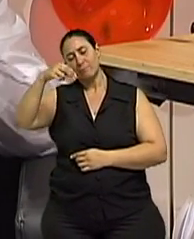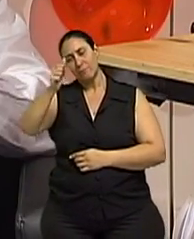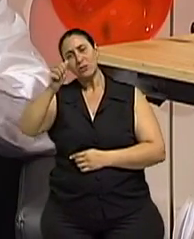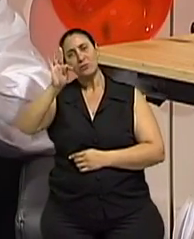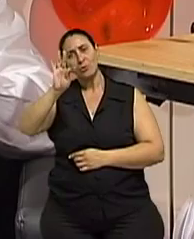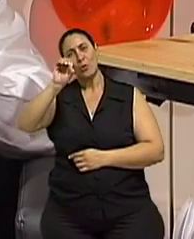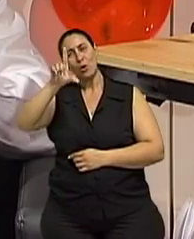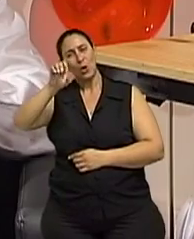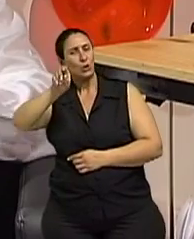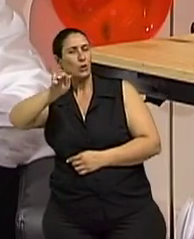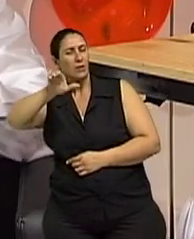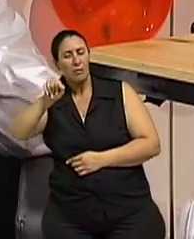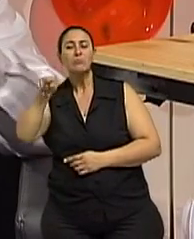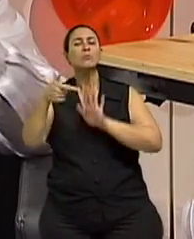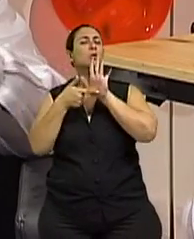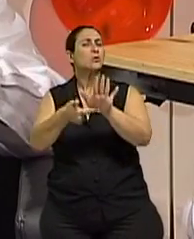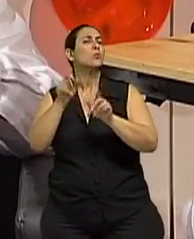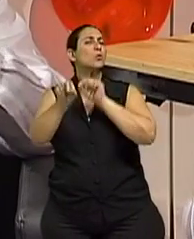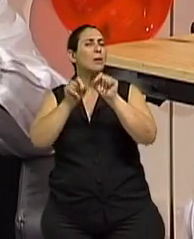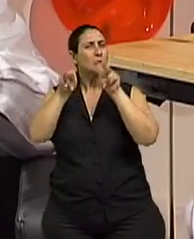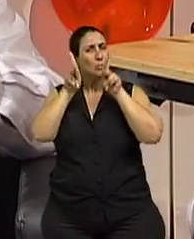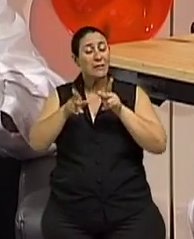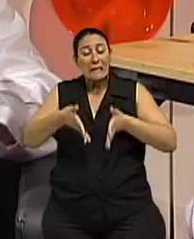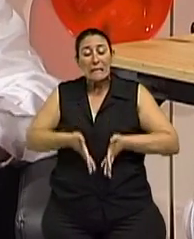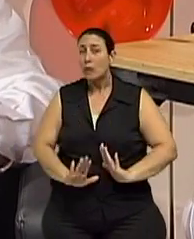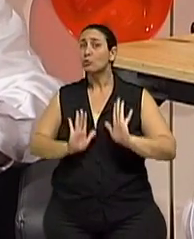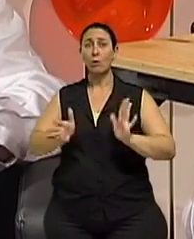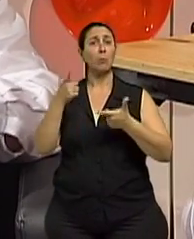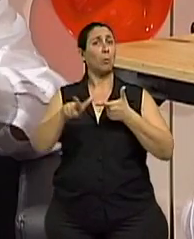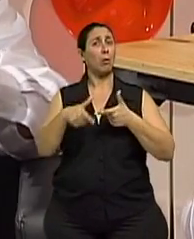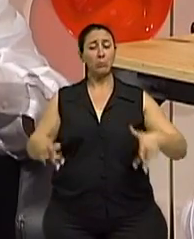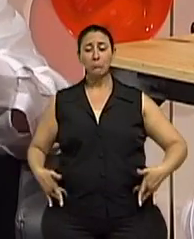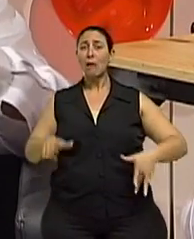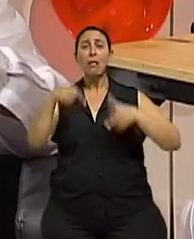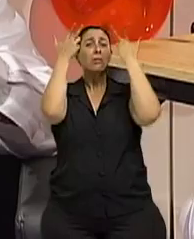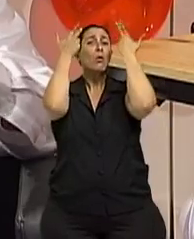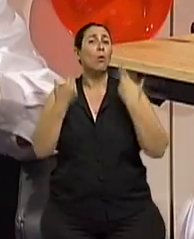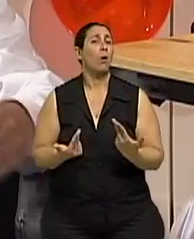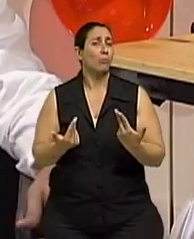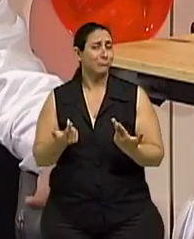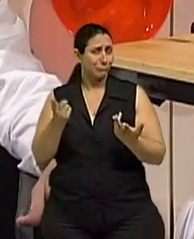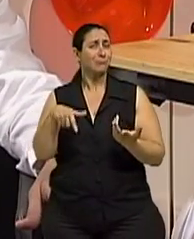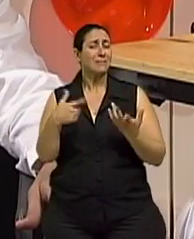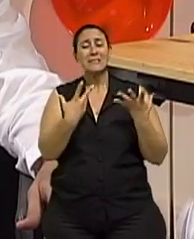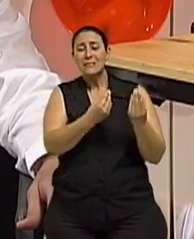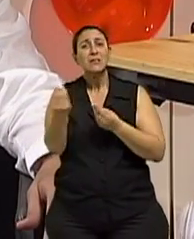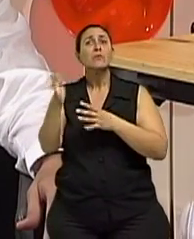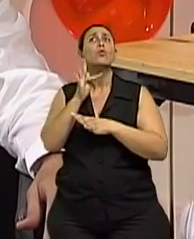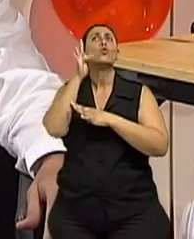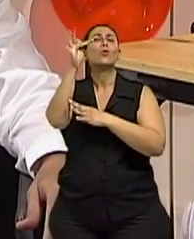alterações da anatomia do quadril, pessoas que já tem, já nascem com um problema no quadril e que vão desenvolver artrose no futuro.